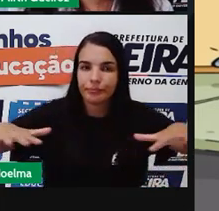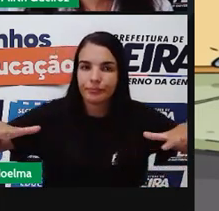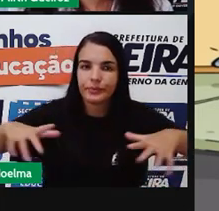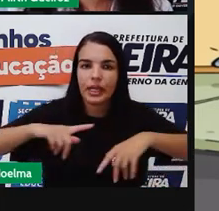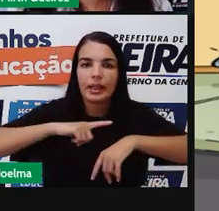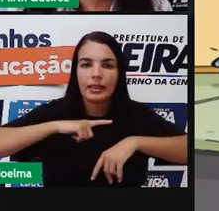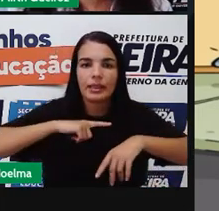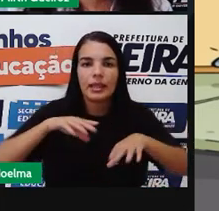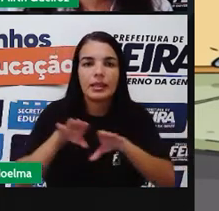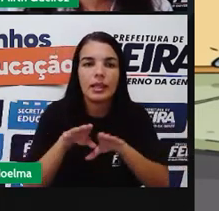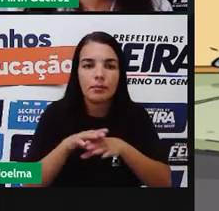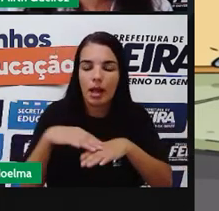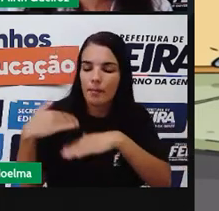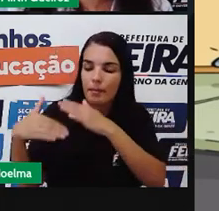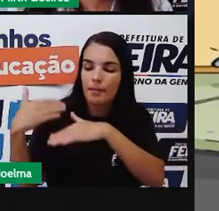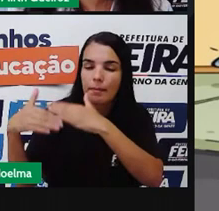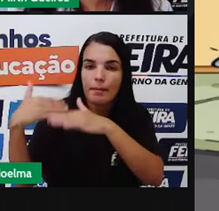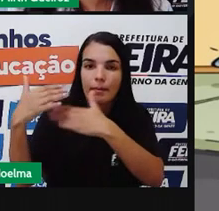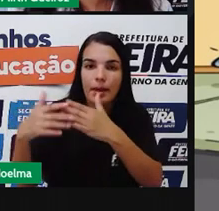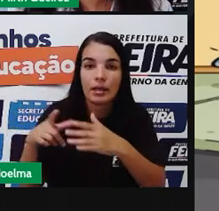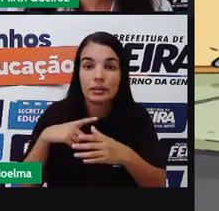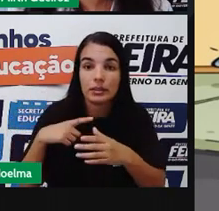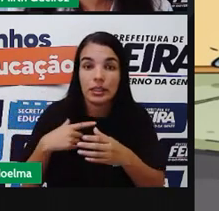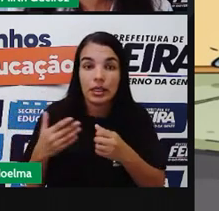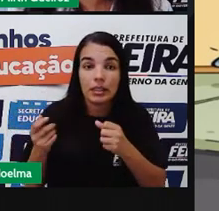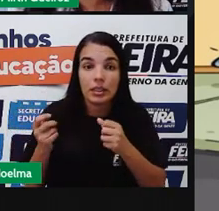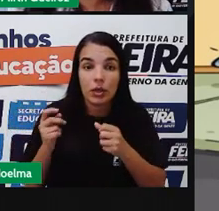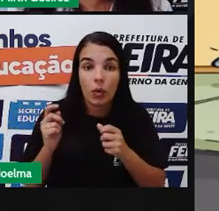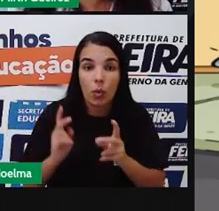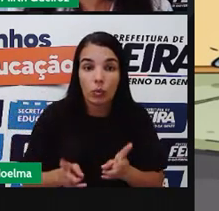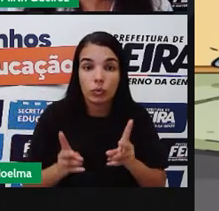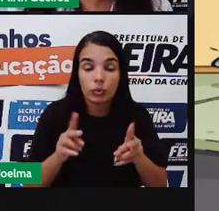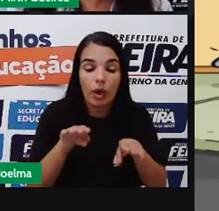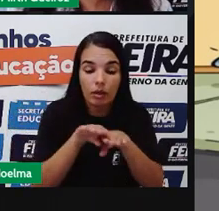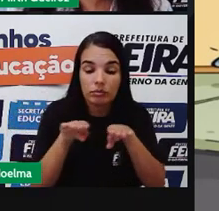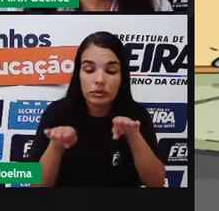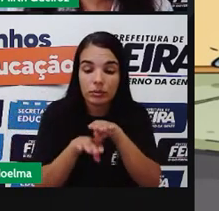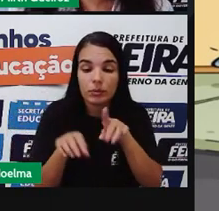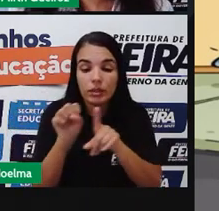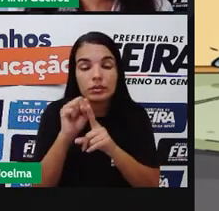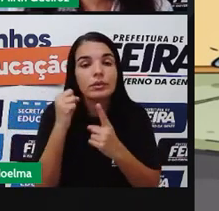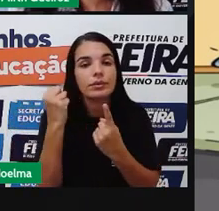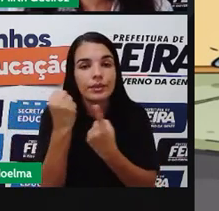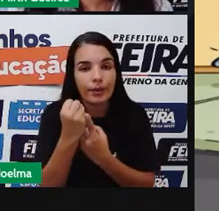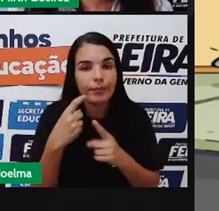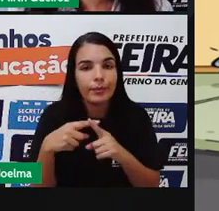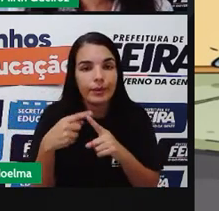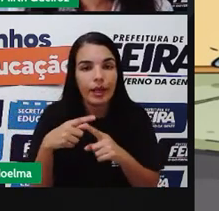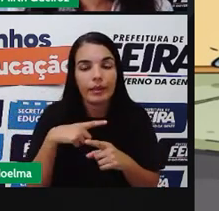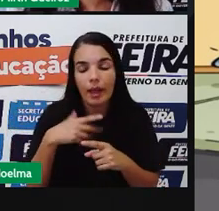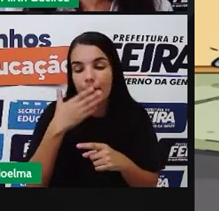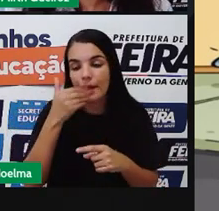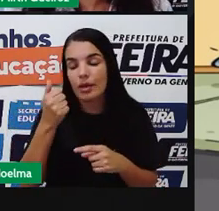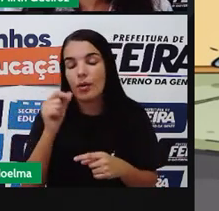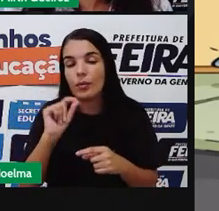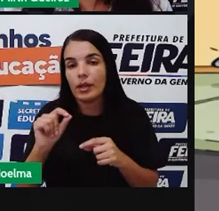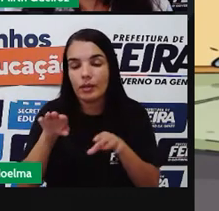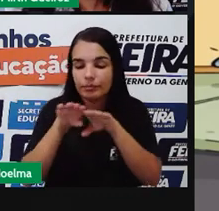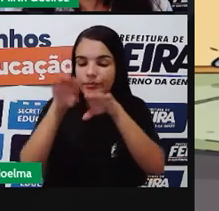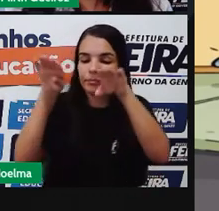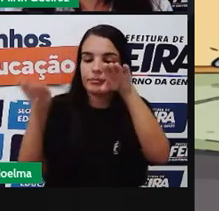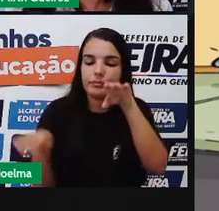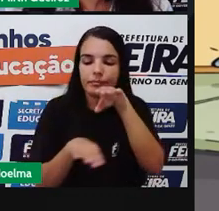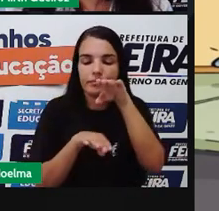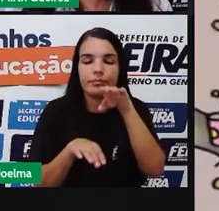Também é fator Estruturante Para a manutenção Das visualidades sociais Que vão Privilegiar Etnias Classes